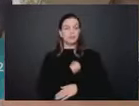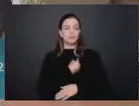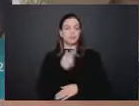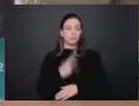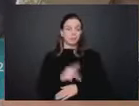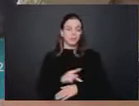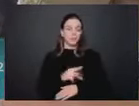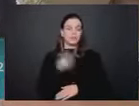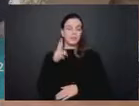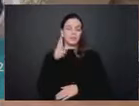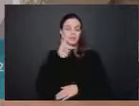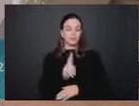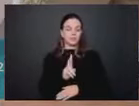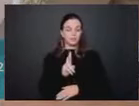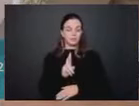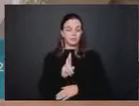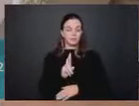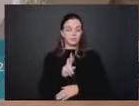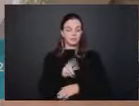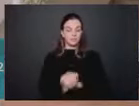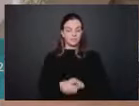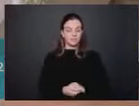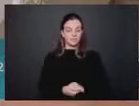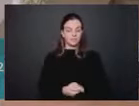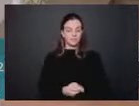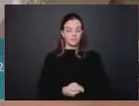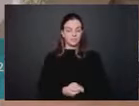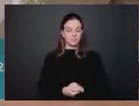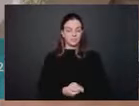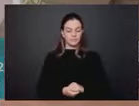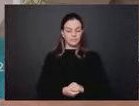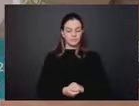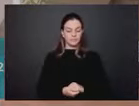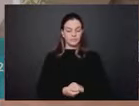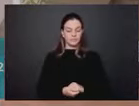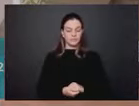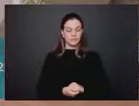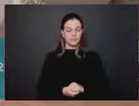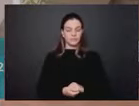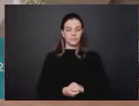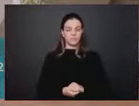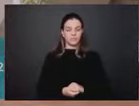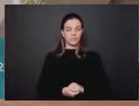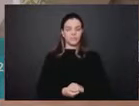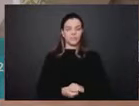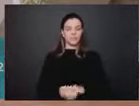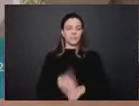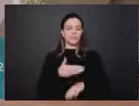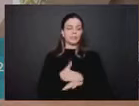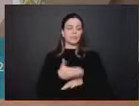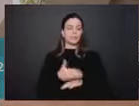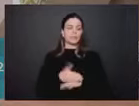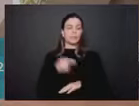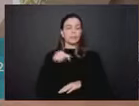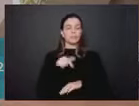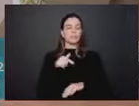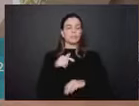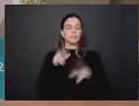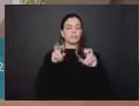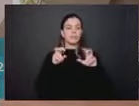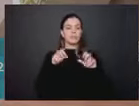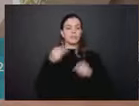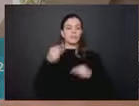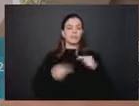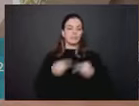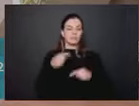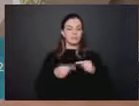Sousa, No exemplo de cidadania e colaboração, tanto se empenhou para trazer esse assunto à discussão. Nada mais justo ceder a ele